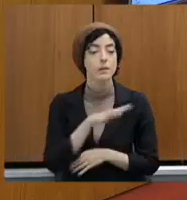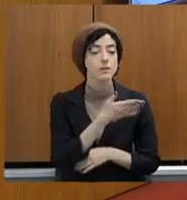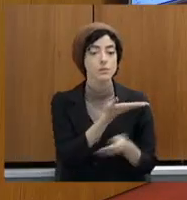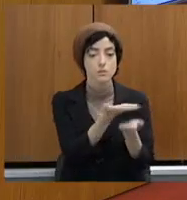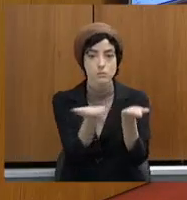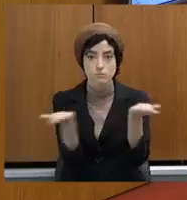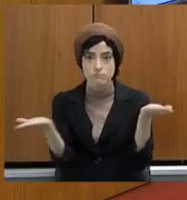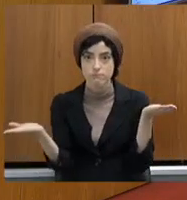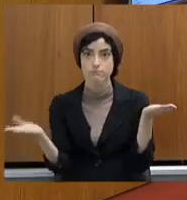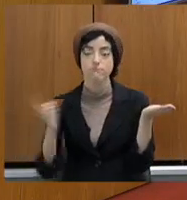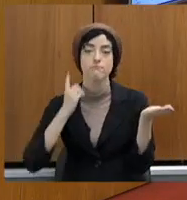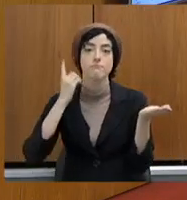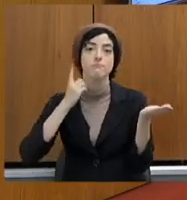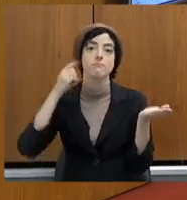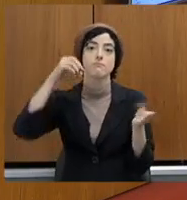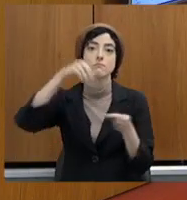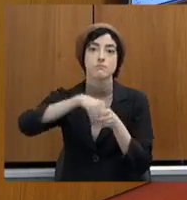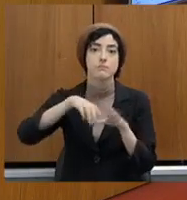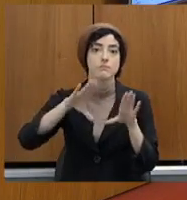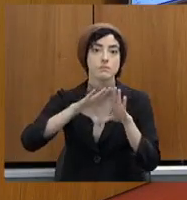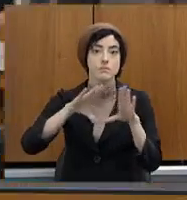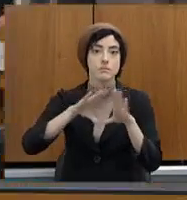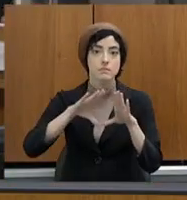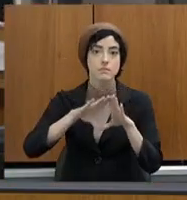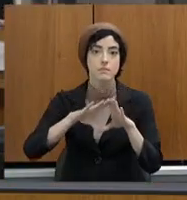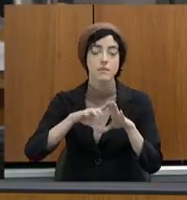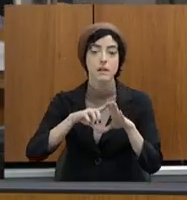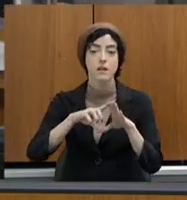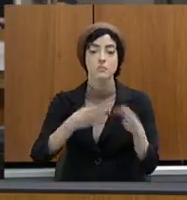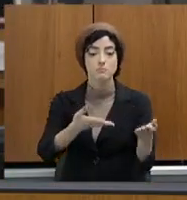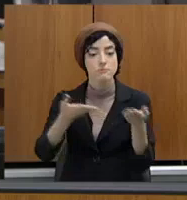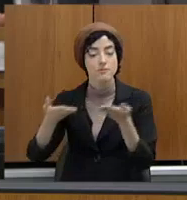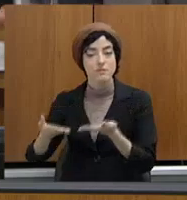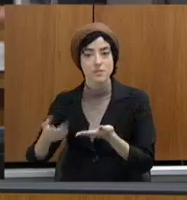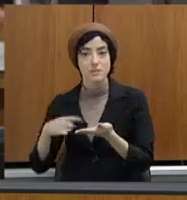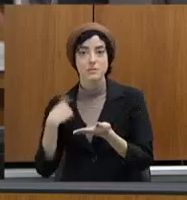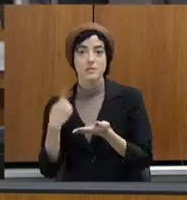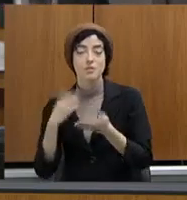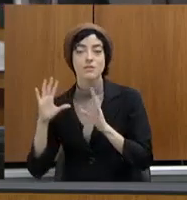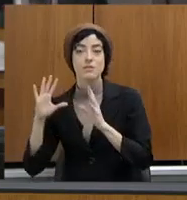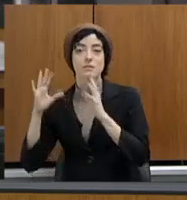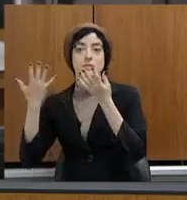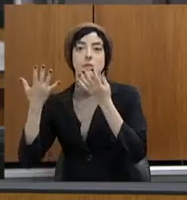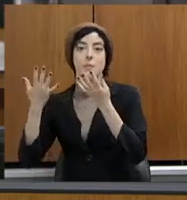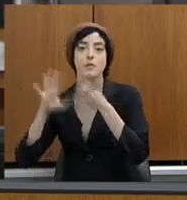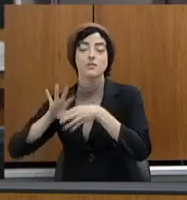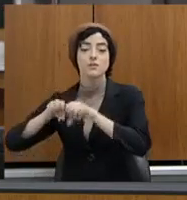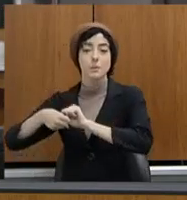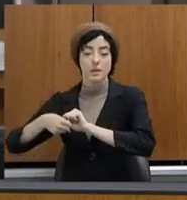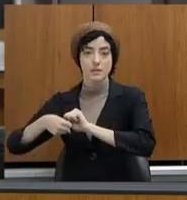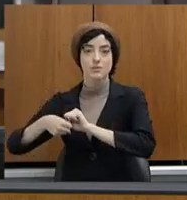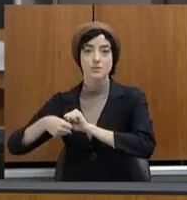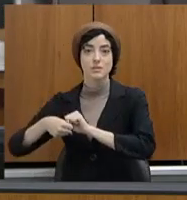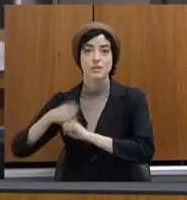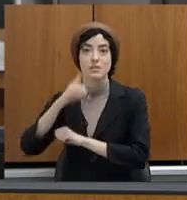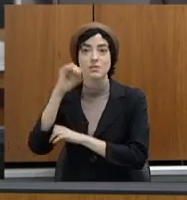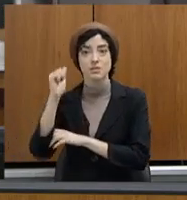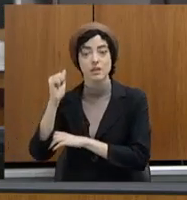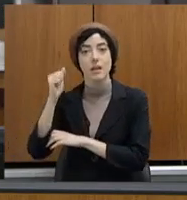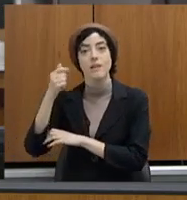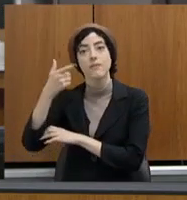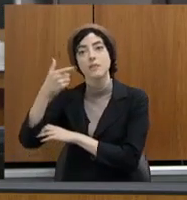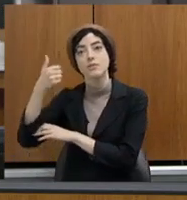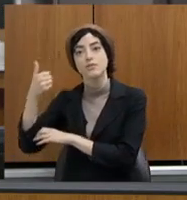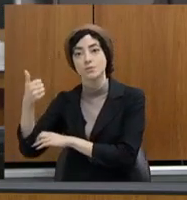para esta solenidade de formatura, dia 21, às 10 horas. Será uma honra recebê-los, vai ser no Bineirinho, Bineirinho.